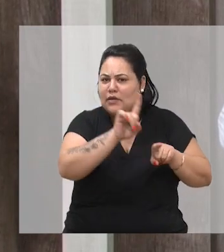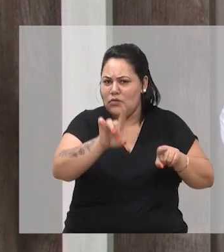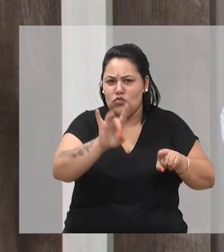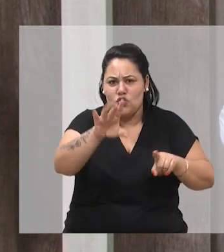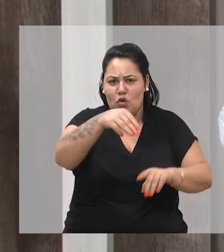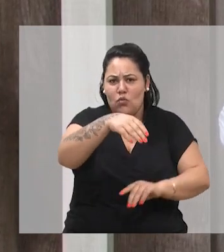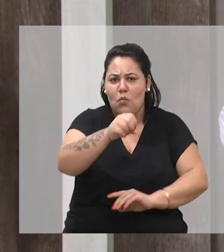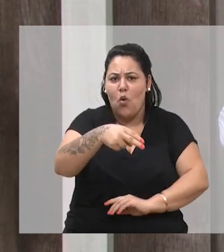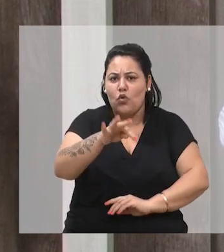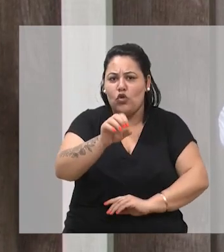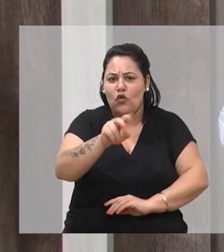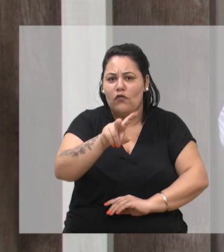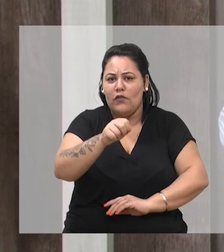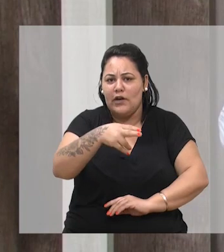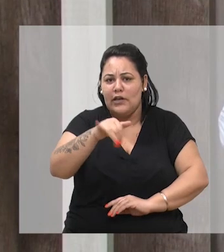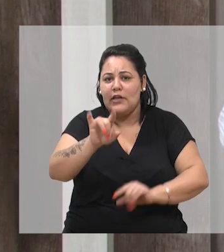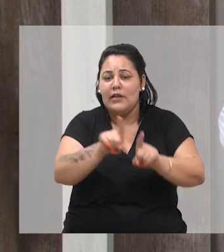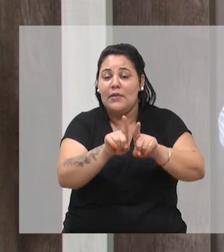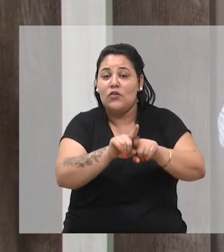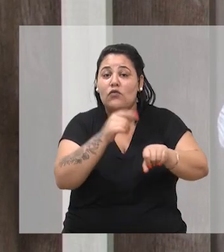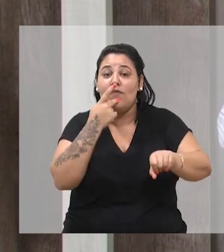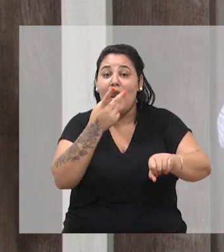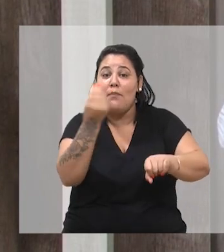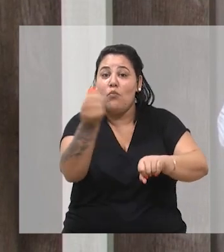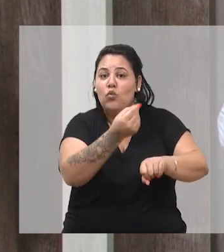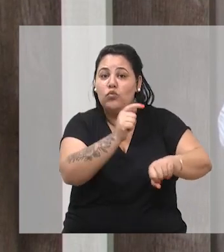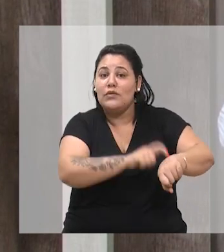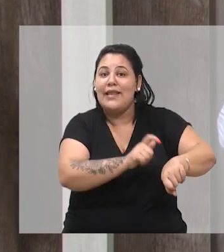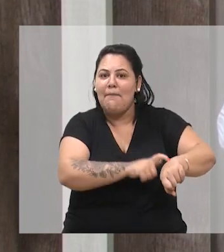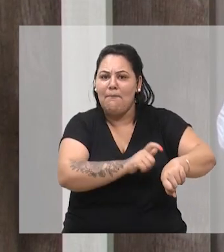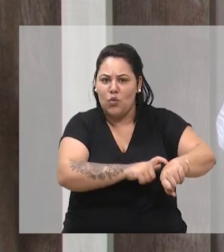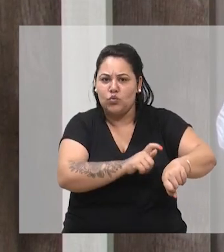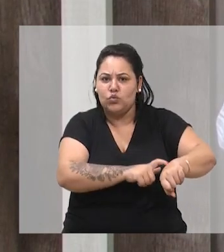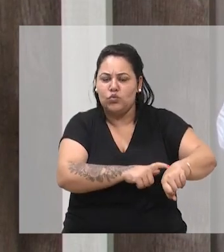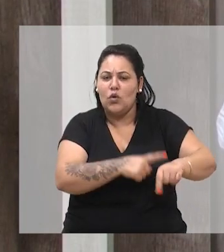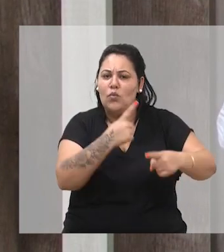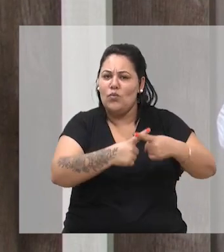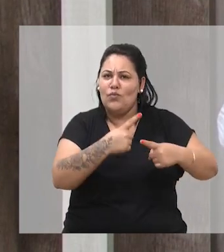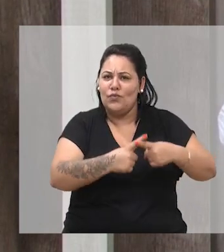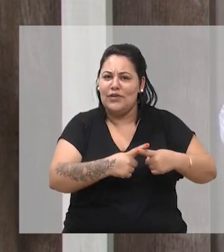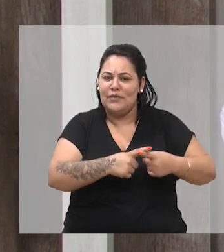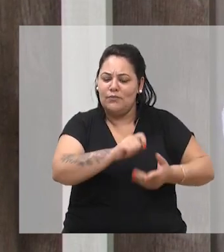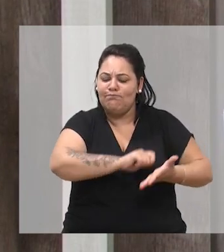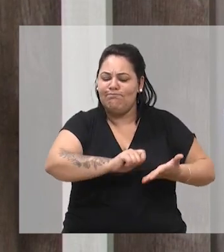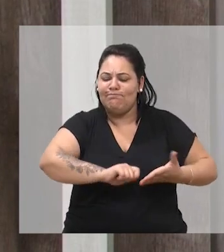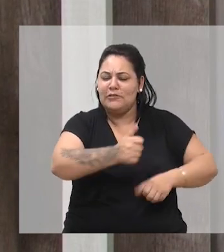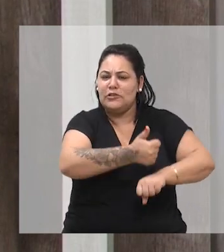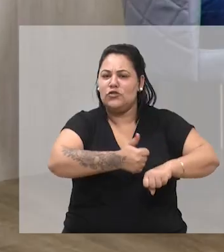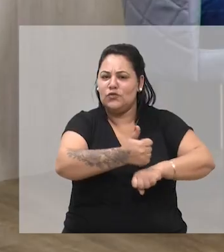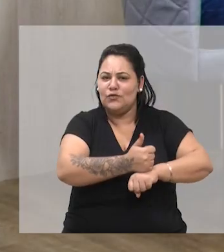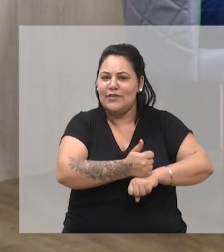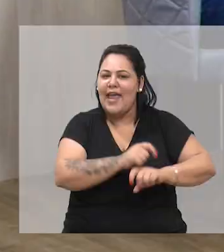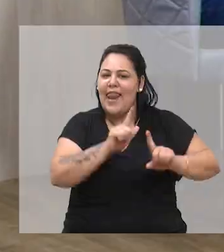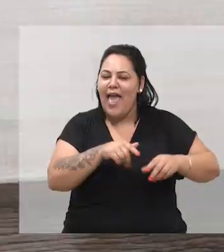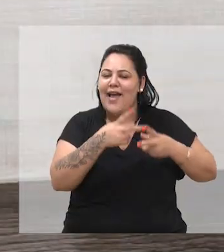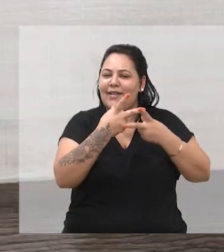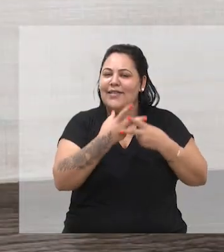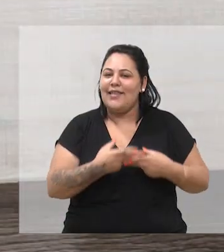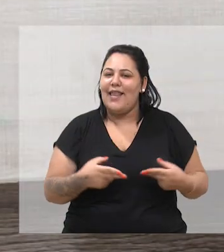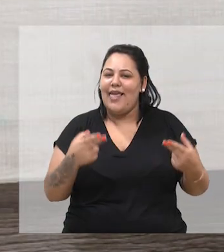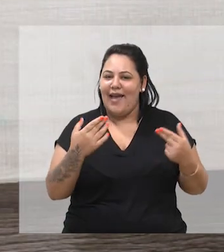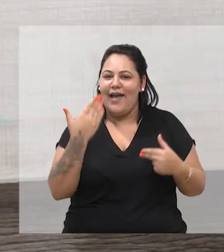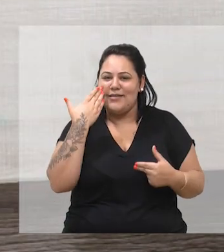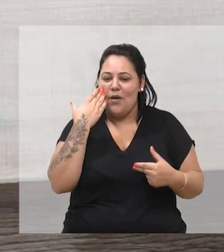olha, alguns já vieram aqui no programa e disseram, olha, as redes sociais são muito mais antissociais do que necessariamente sociais.